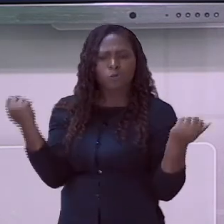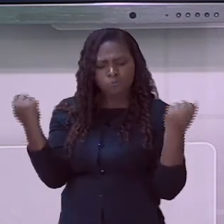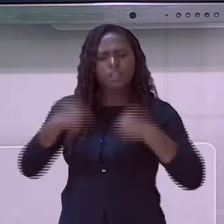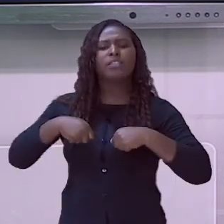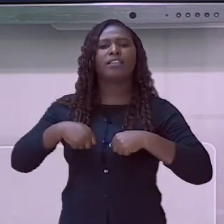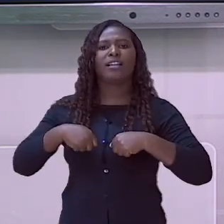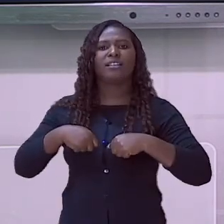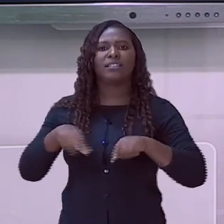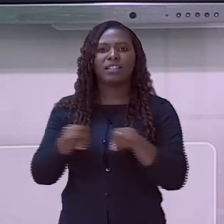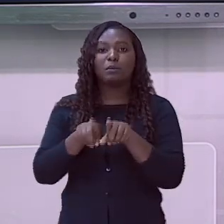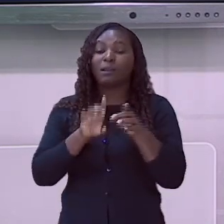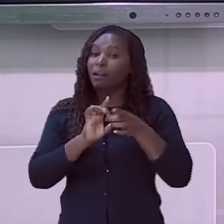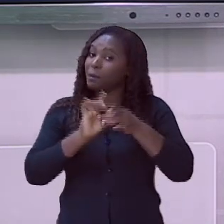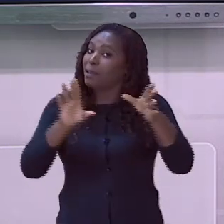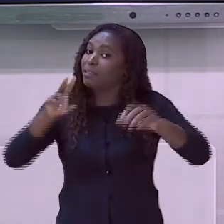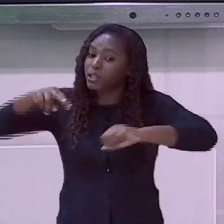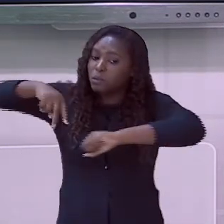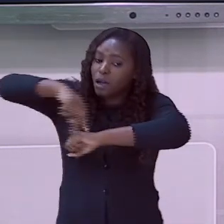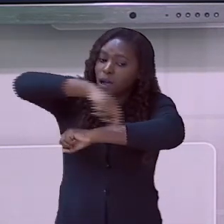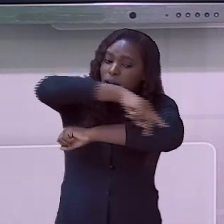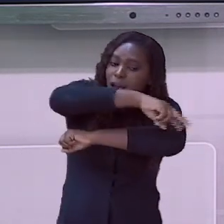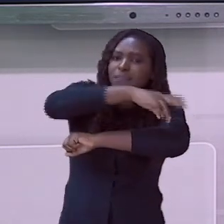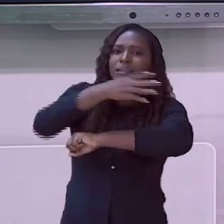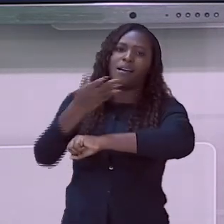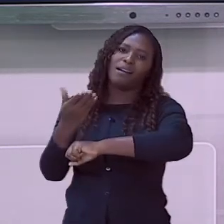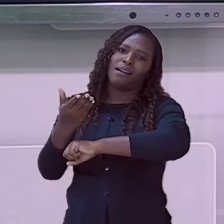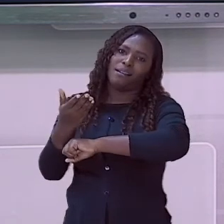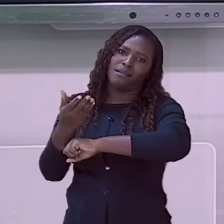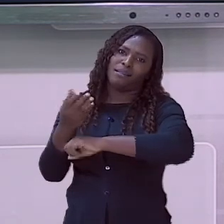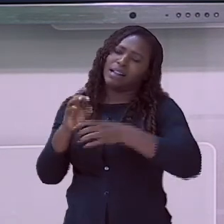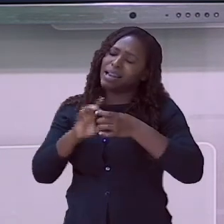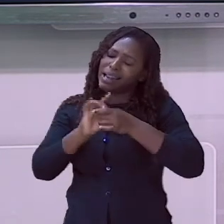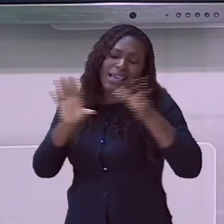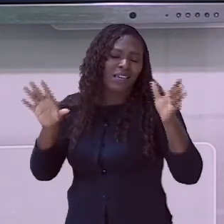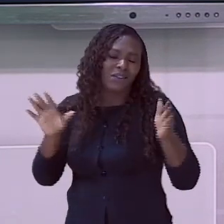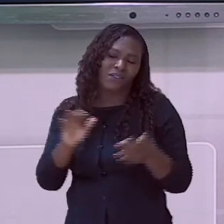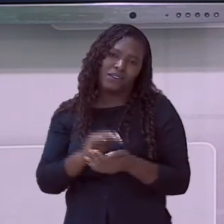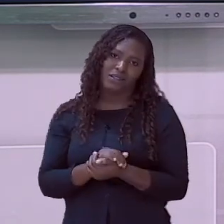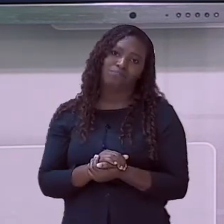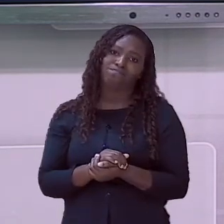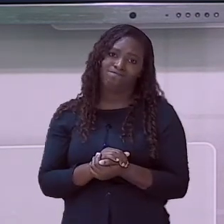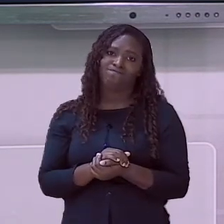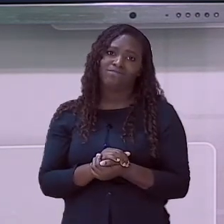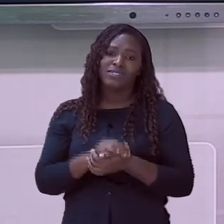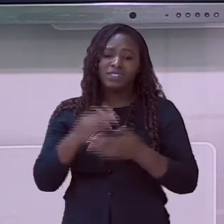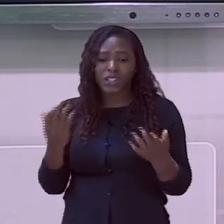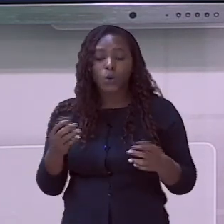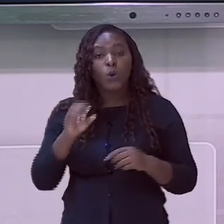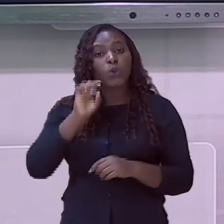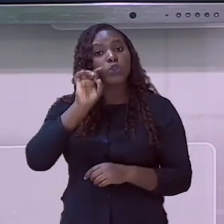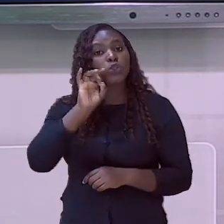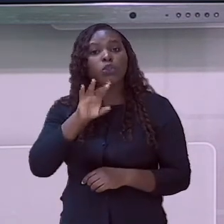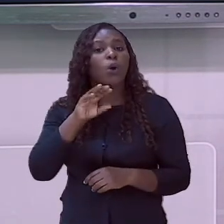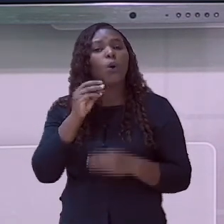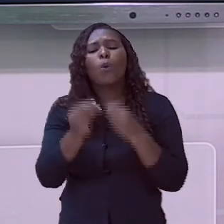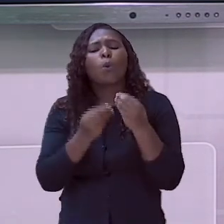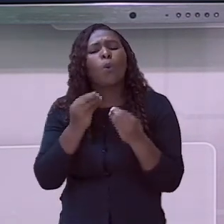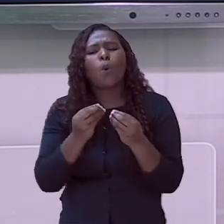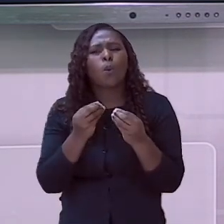Finalizando, só a conjugação entre políticas públicas eficazes,